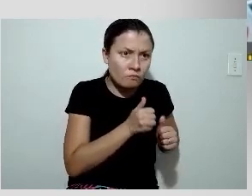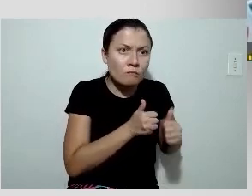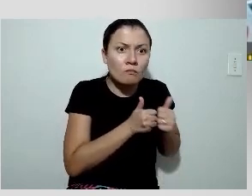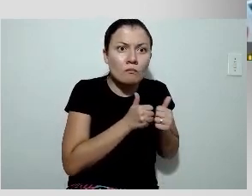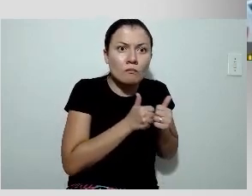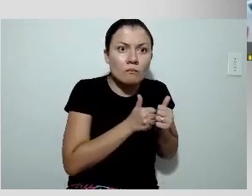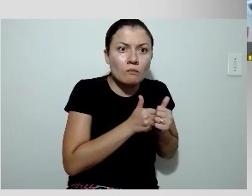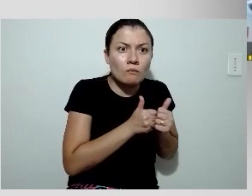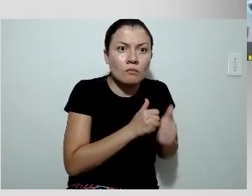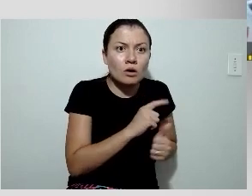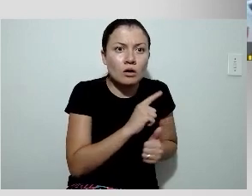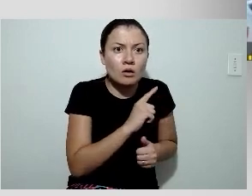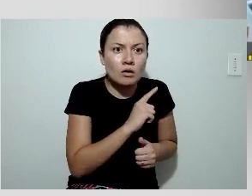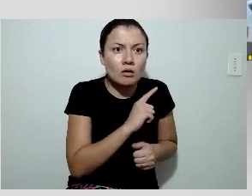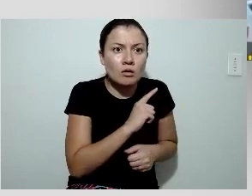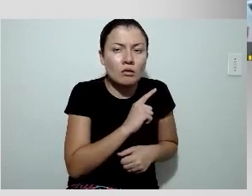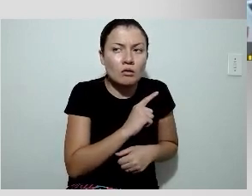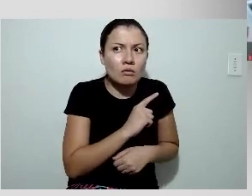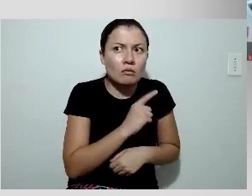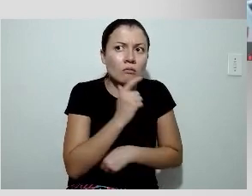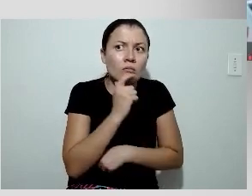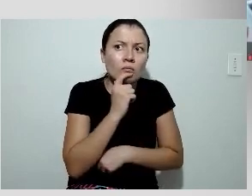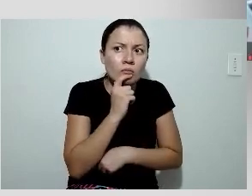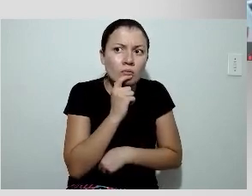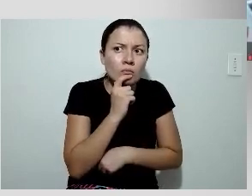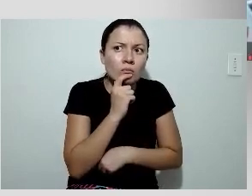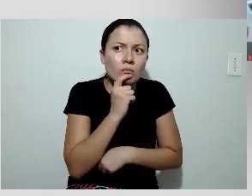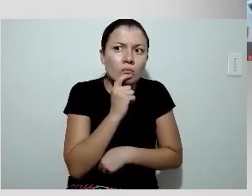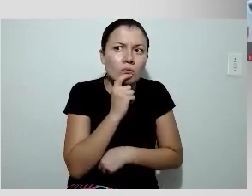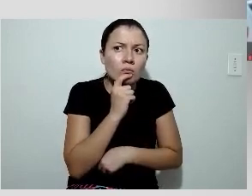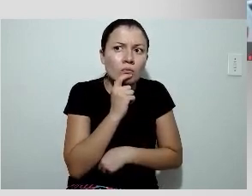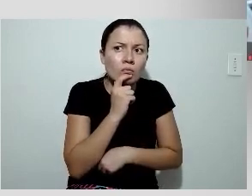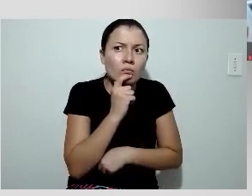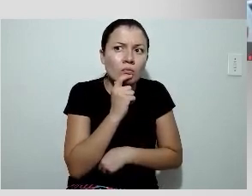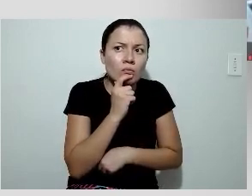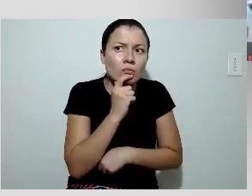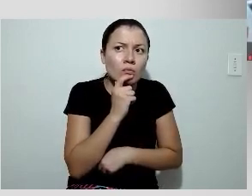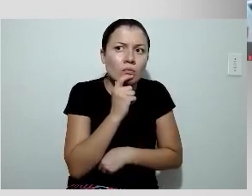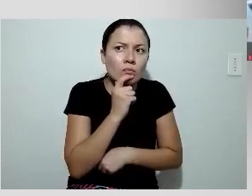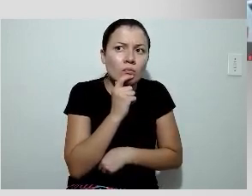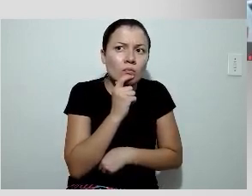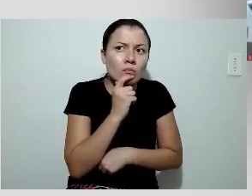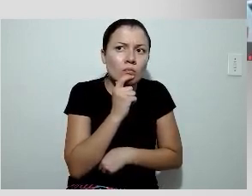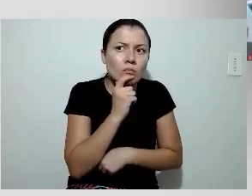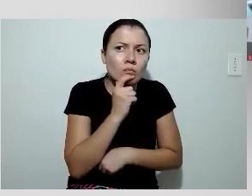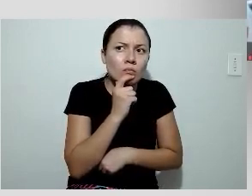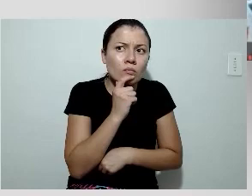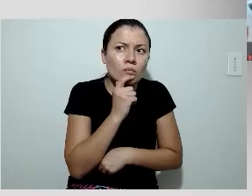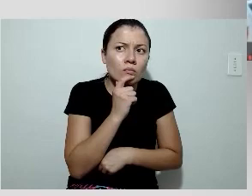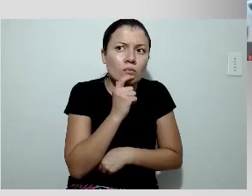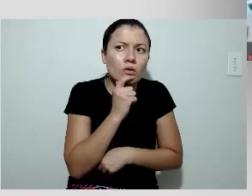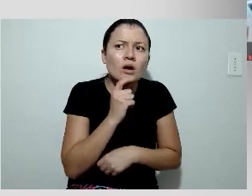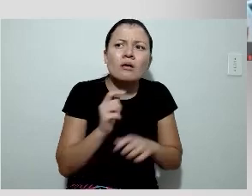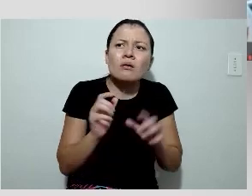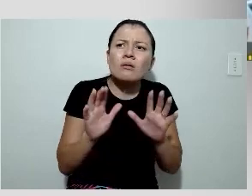proximal e não tem doença no ponto, em sério, por que o leito distal